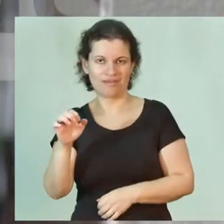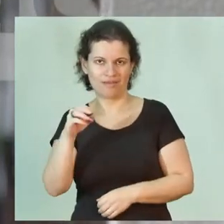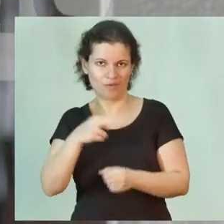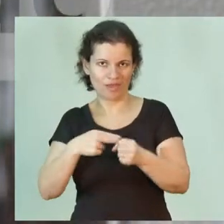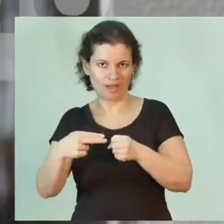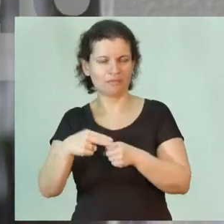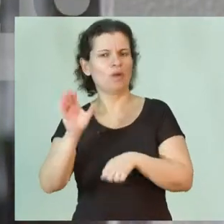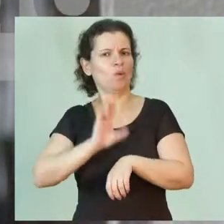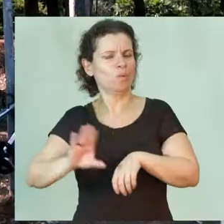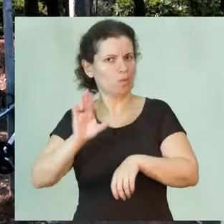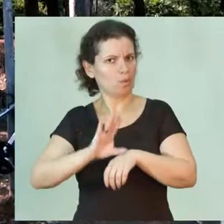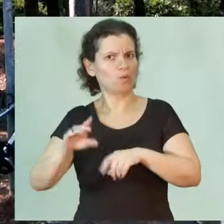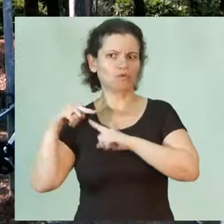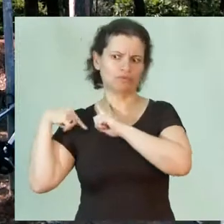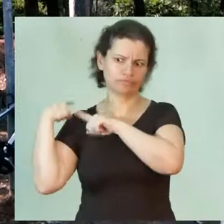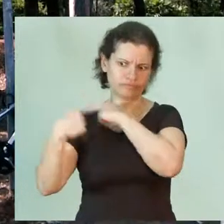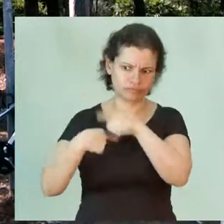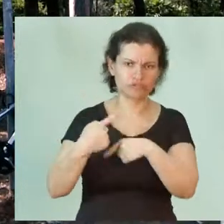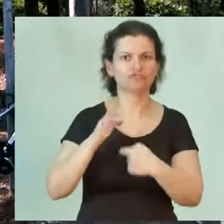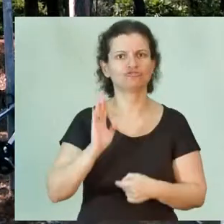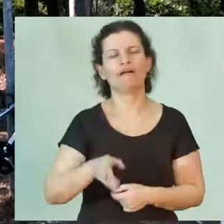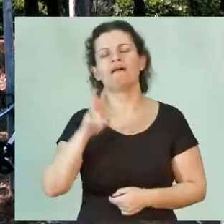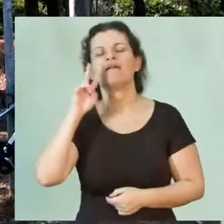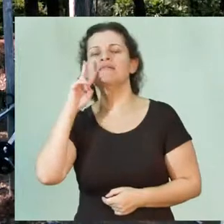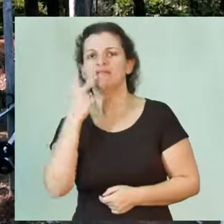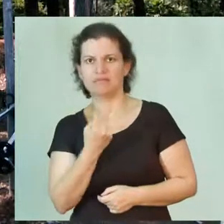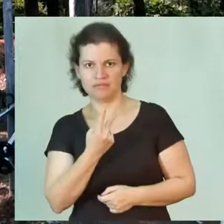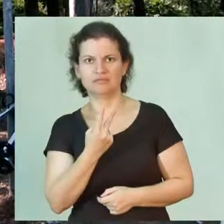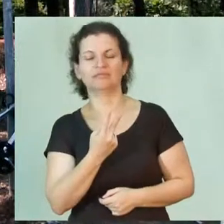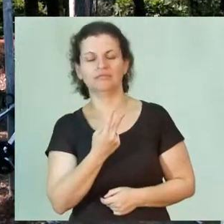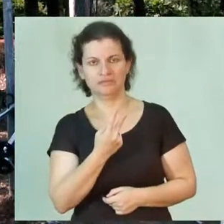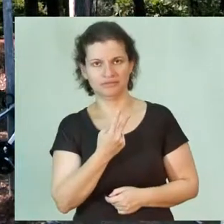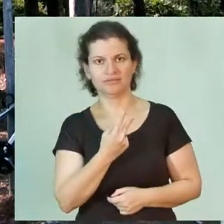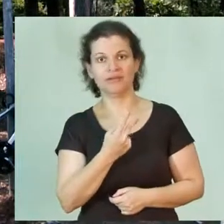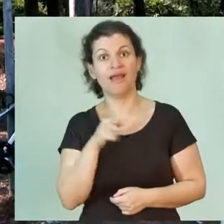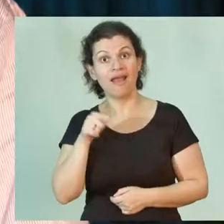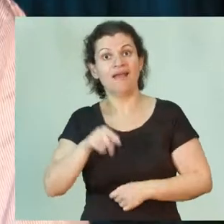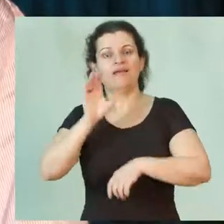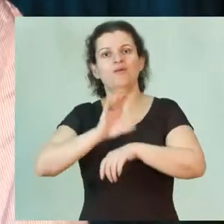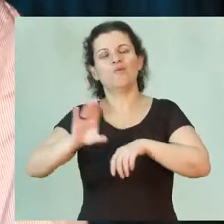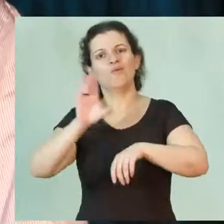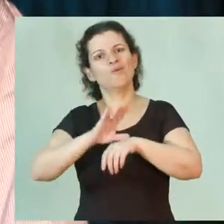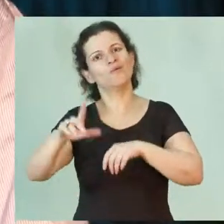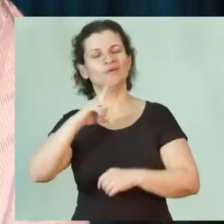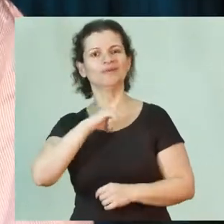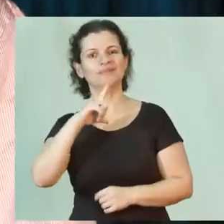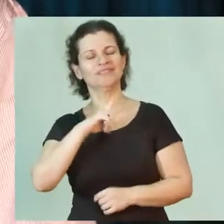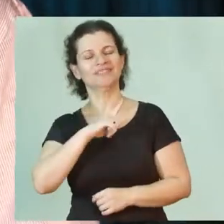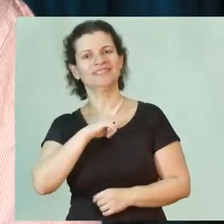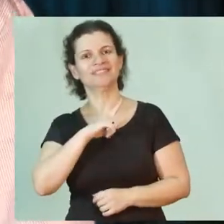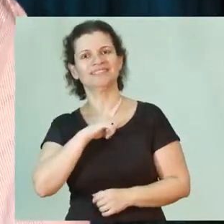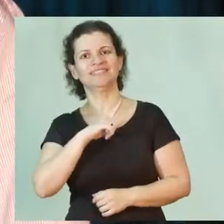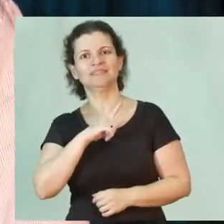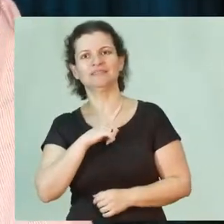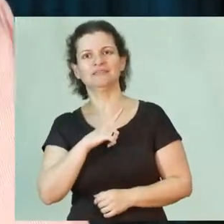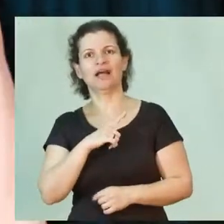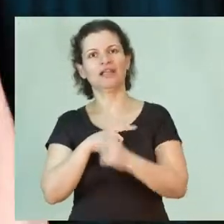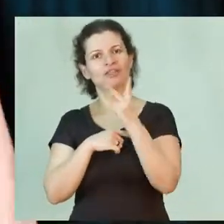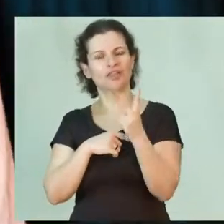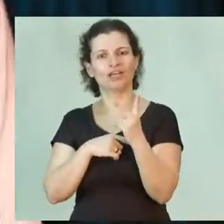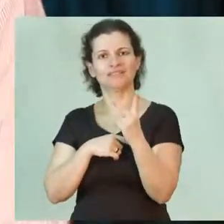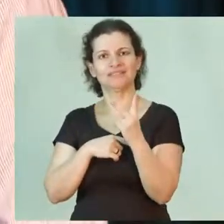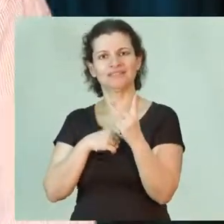já bastante tradicional e reconhecido. E esse curso tem duas